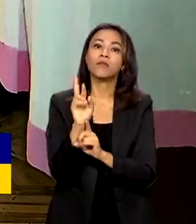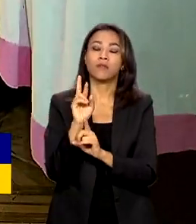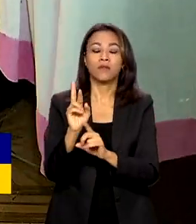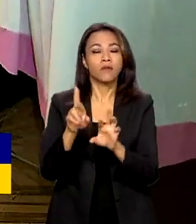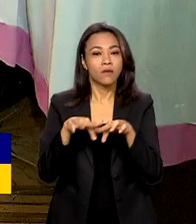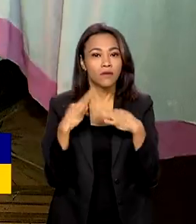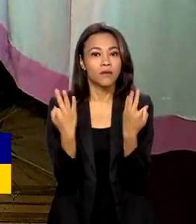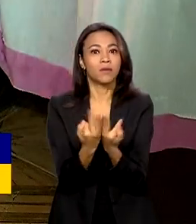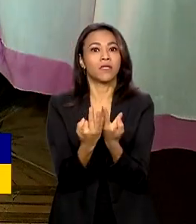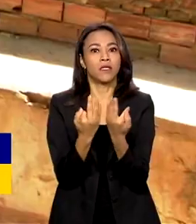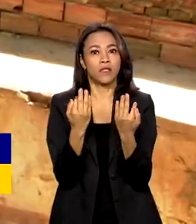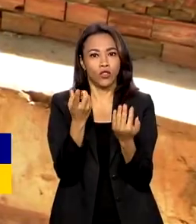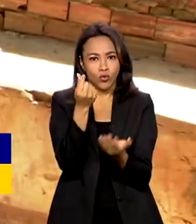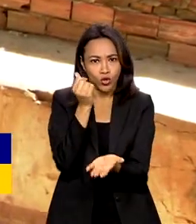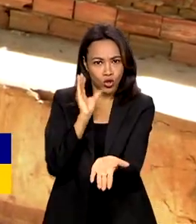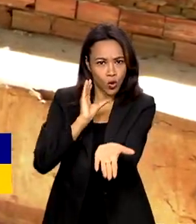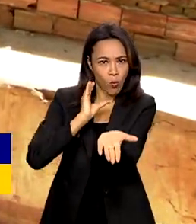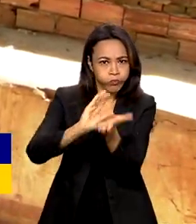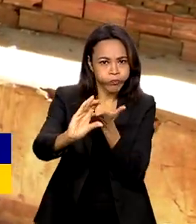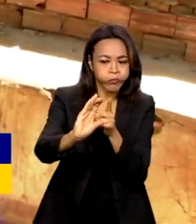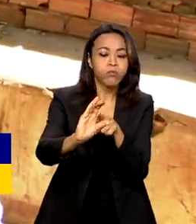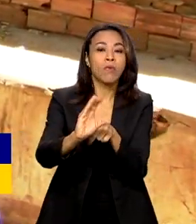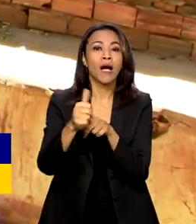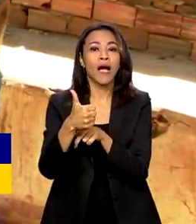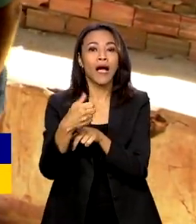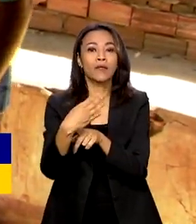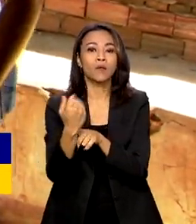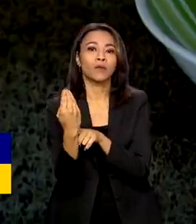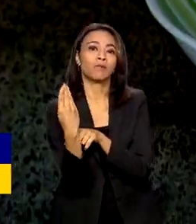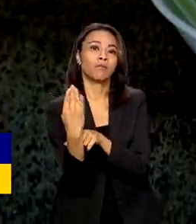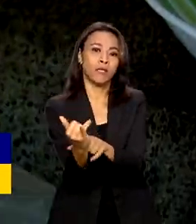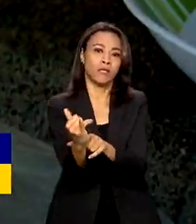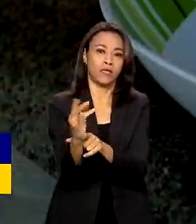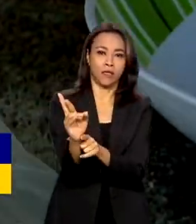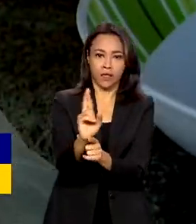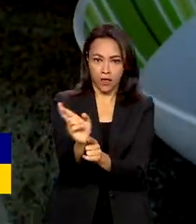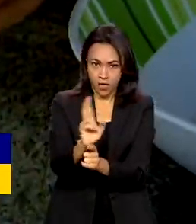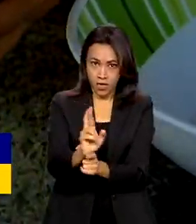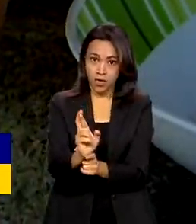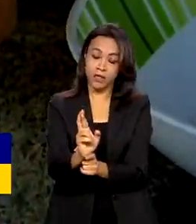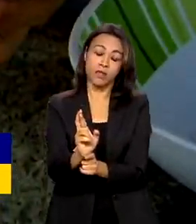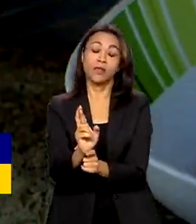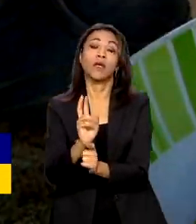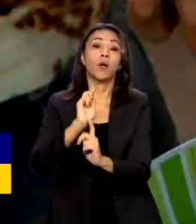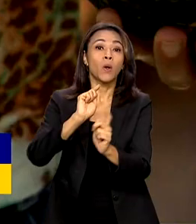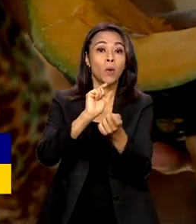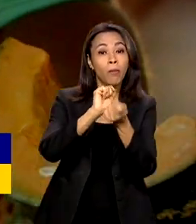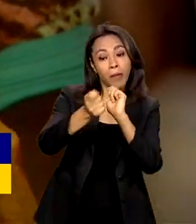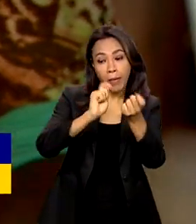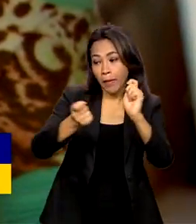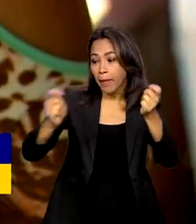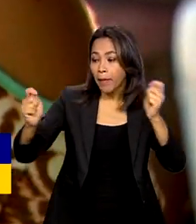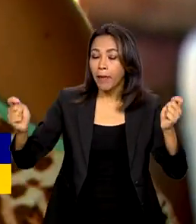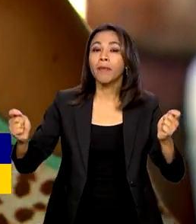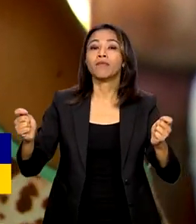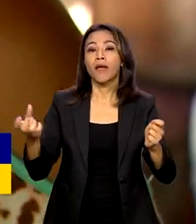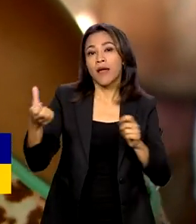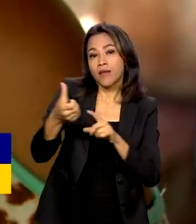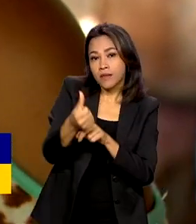investimento recorde de 14 bilhões de reais. A média de pagamento do benefício é de